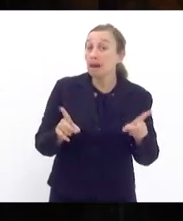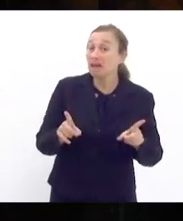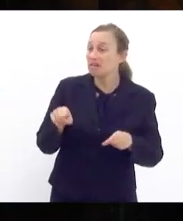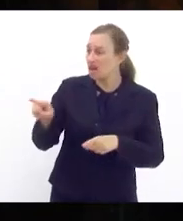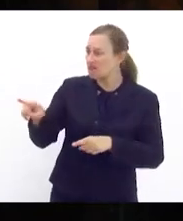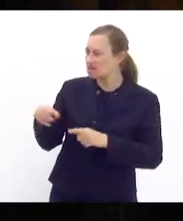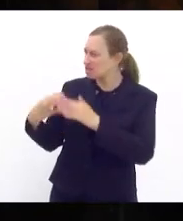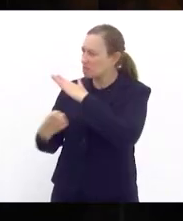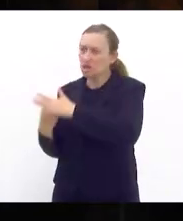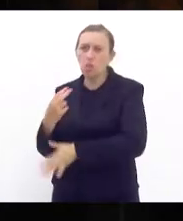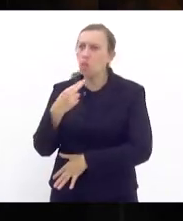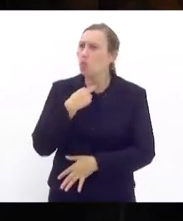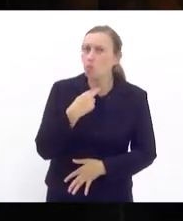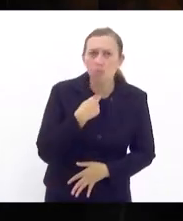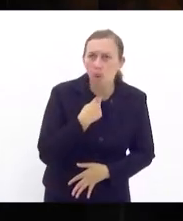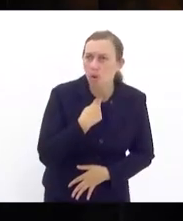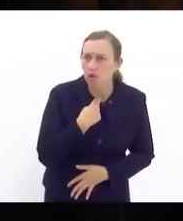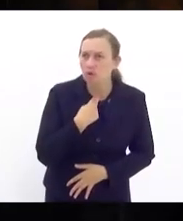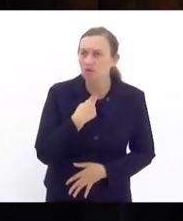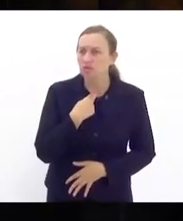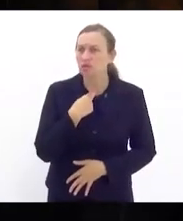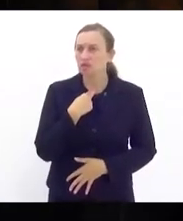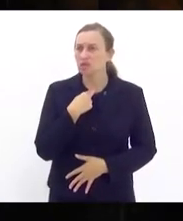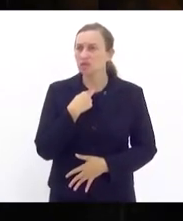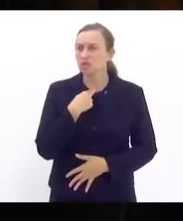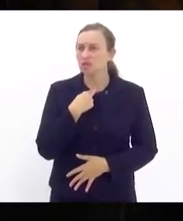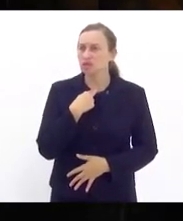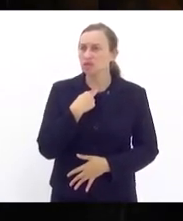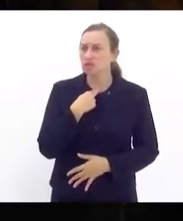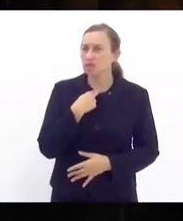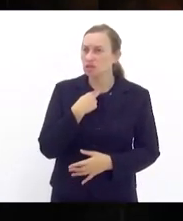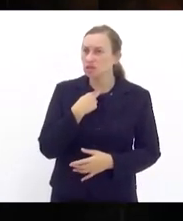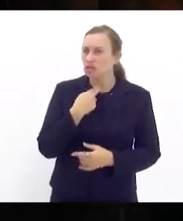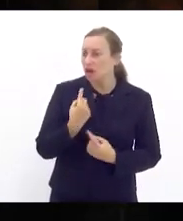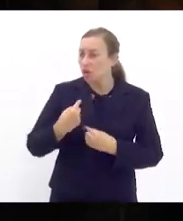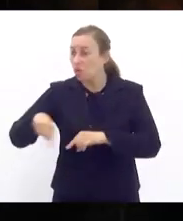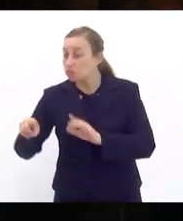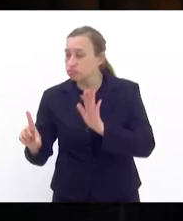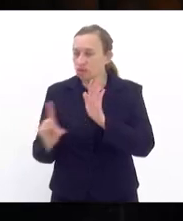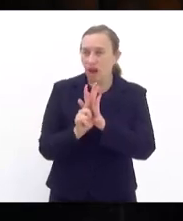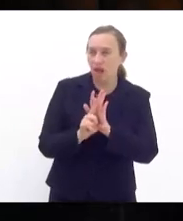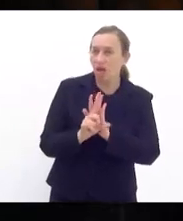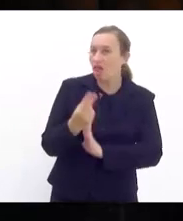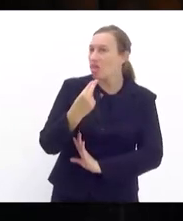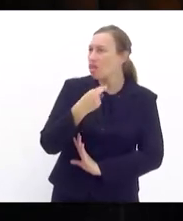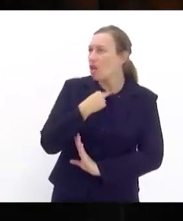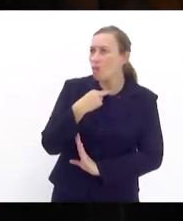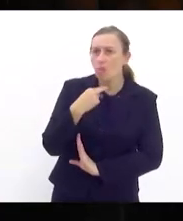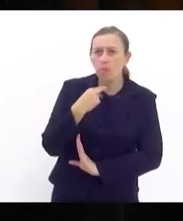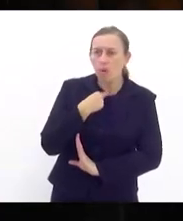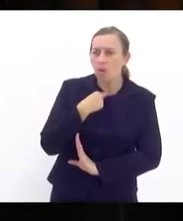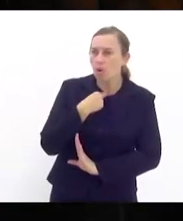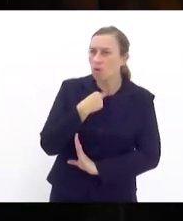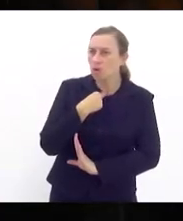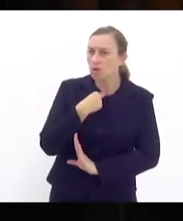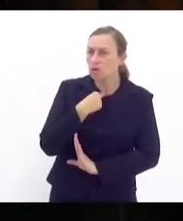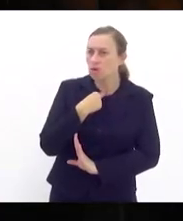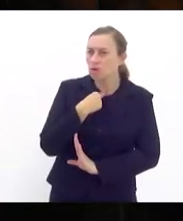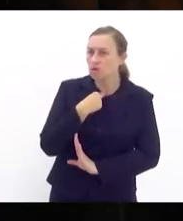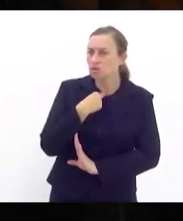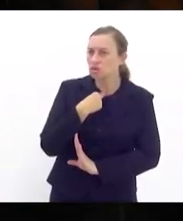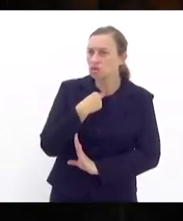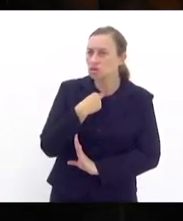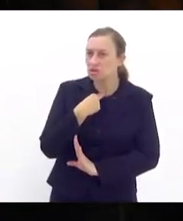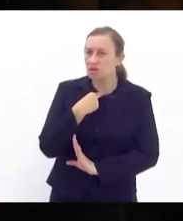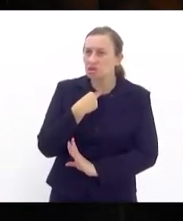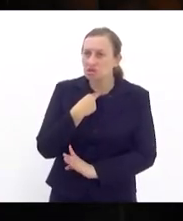empresas não podem estar ao arrepio das leis não podem se furtar em combater o crime em combater